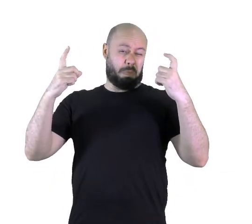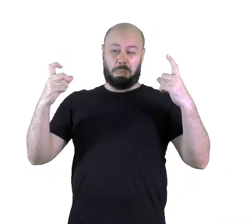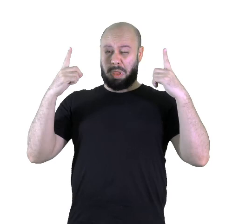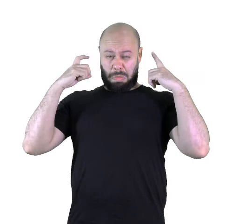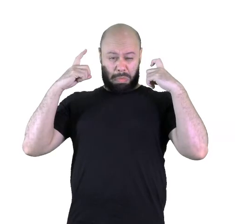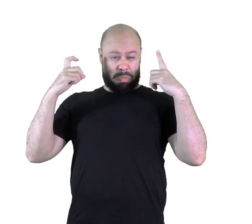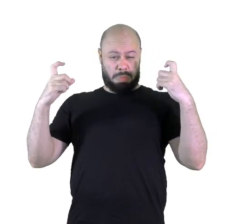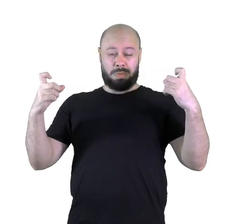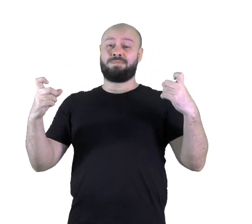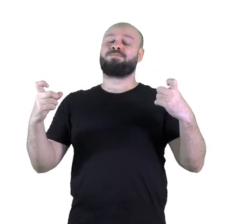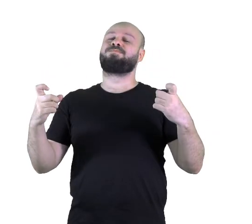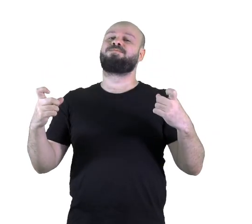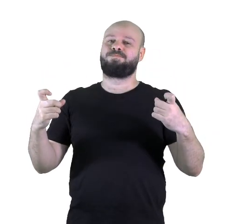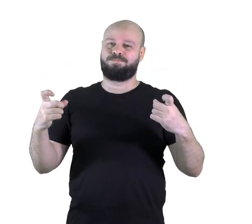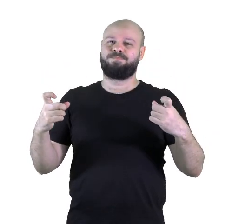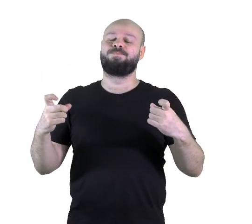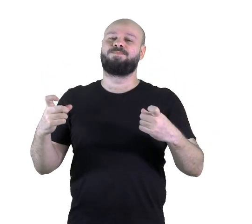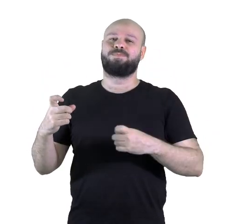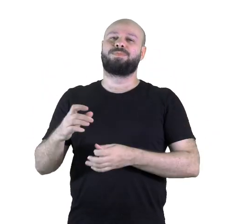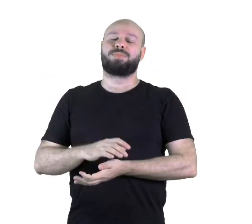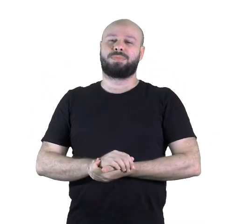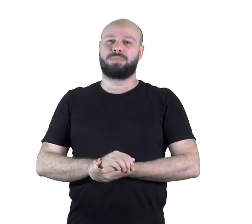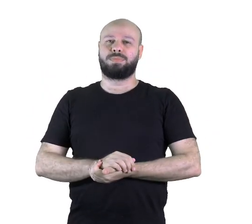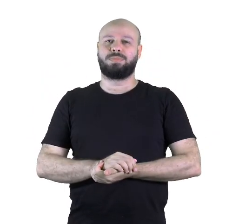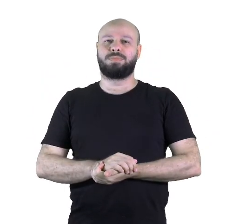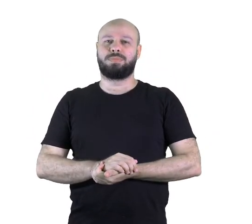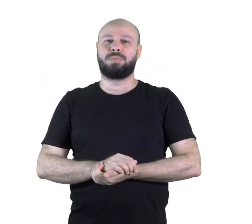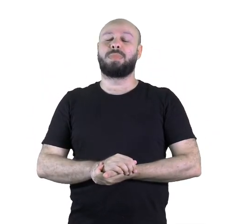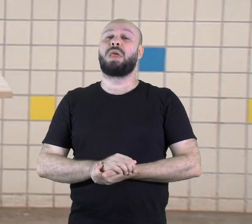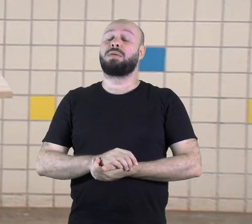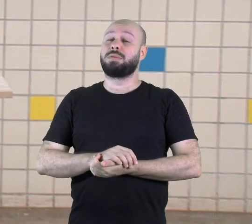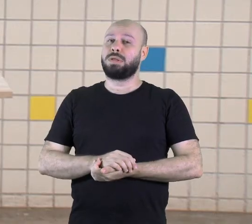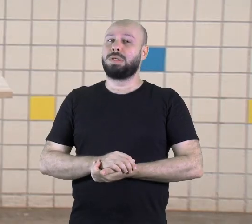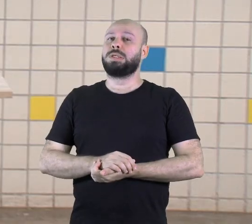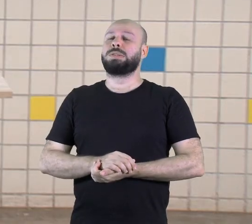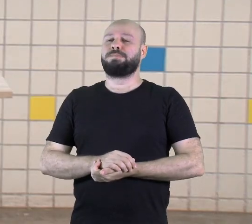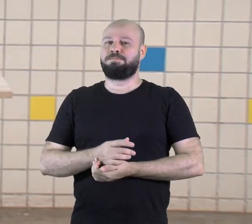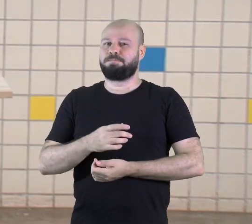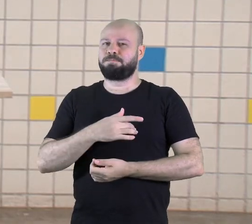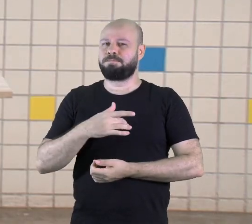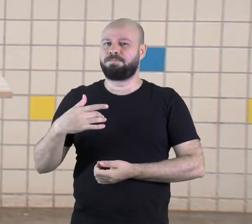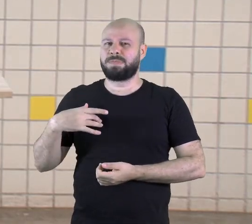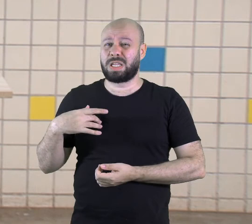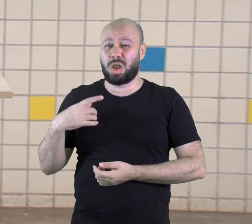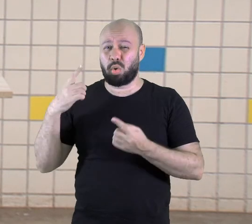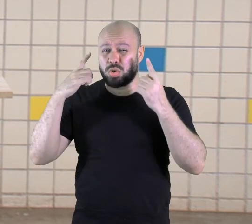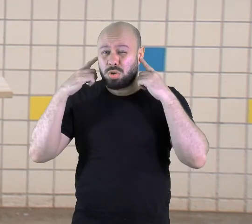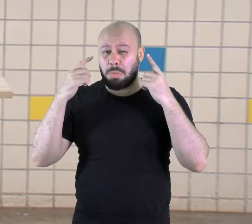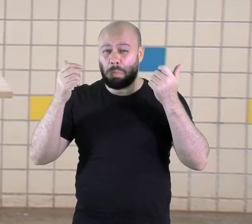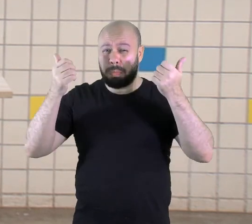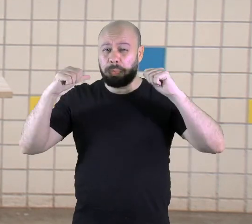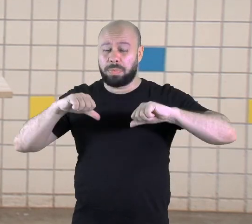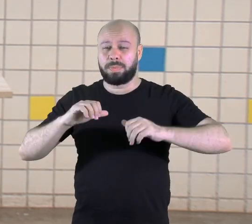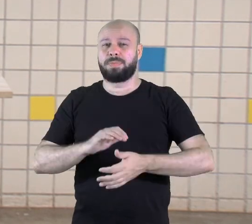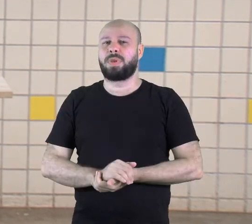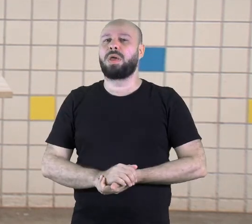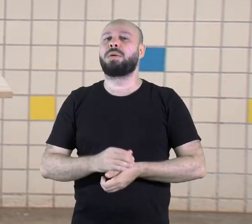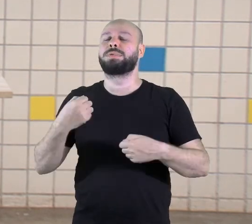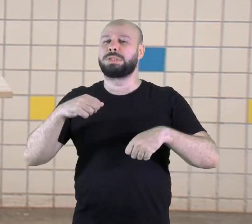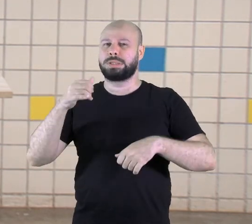provocando aí problemas na nossa audição. É bom evitar. Vamos estar